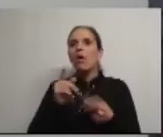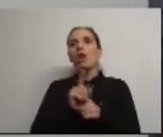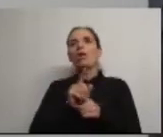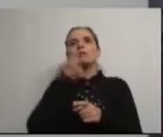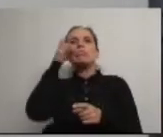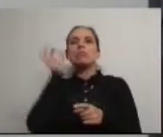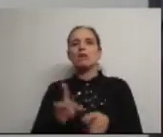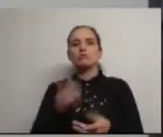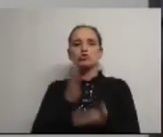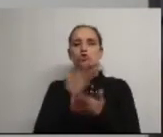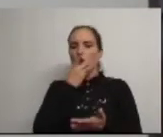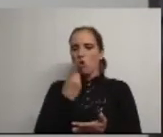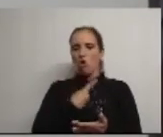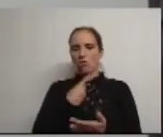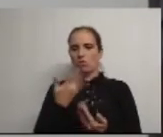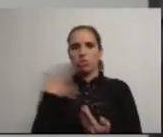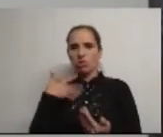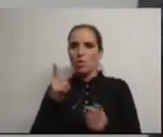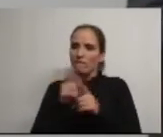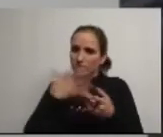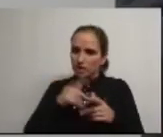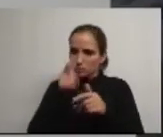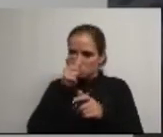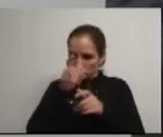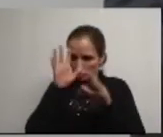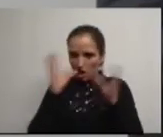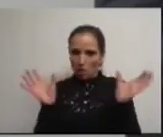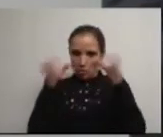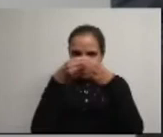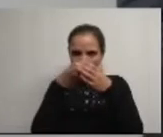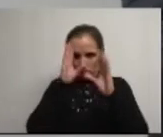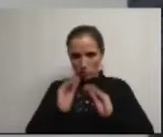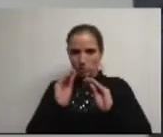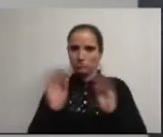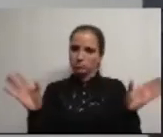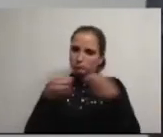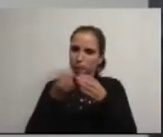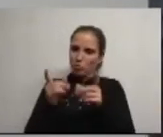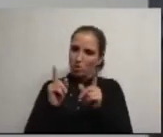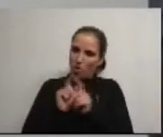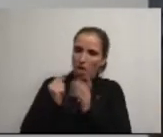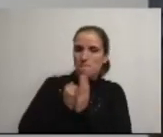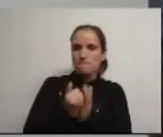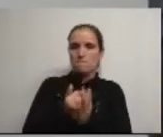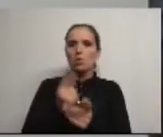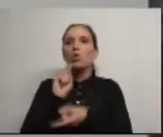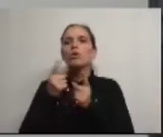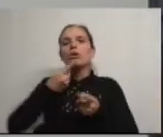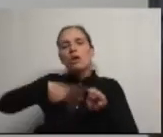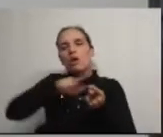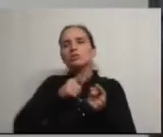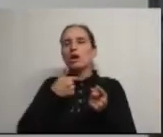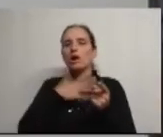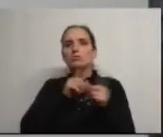custo, nem sozinhos. Queremos que esteja connosco a comunidade educativa, porque nós, aquilo que nos compete,